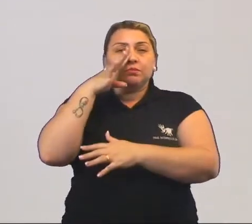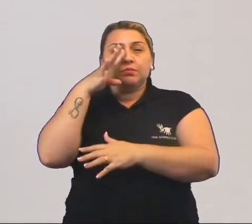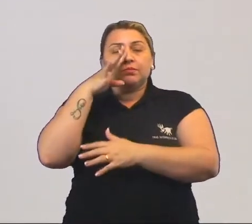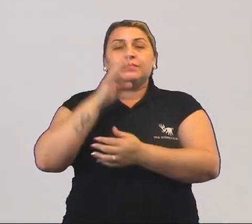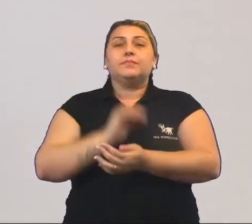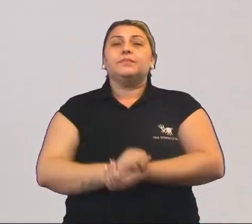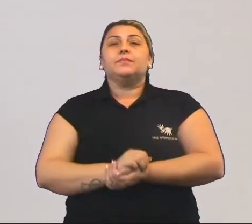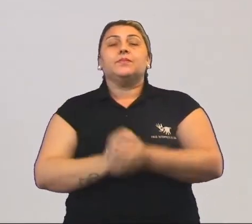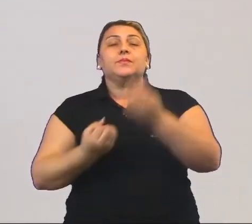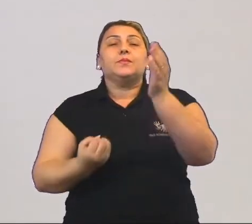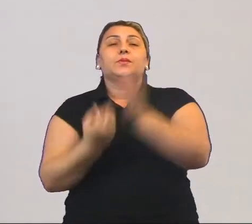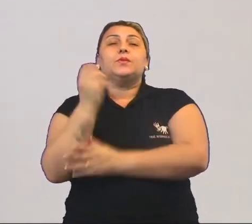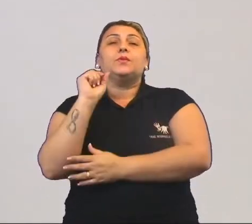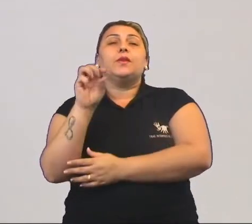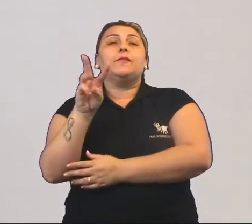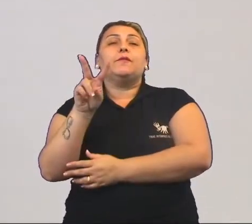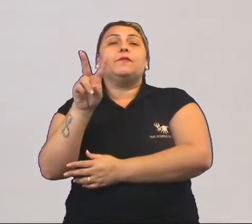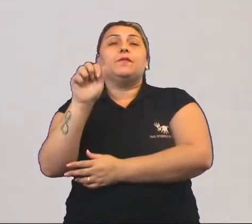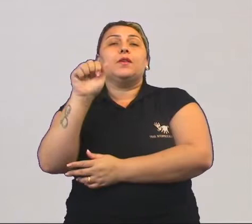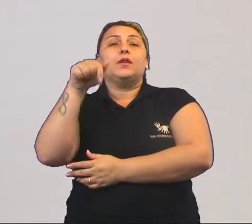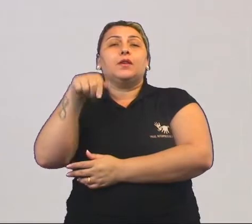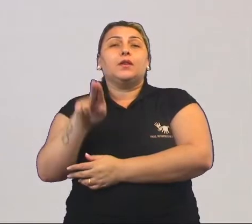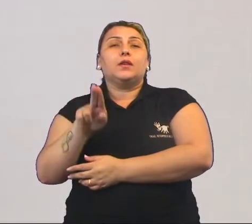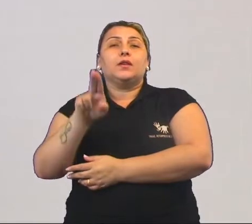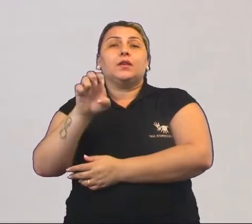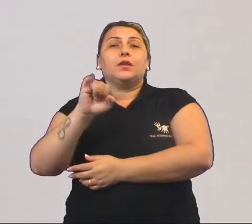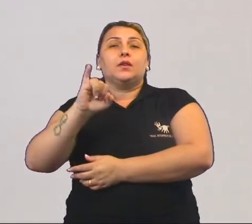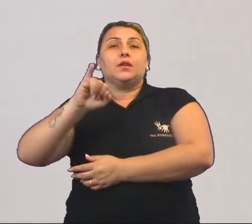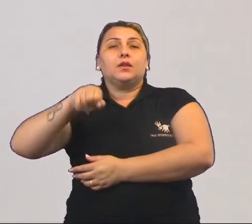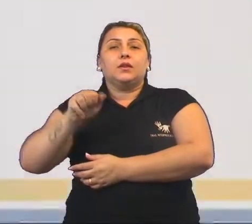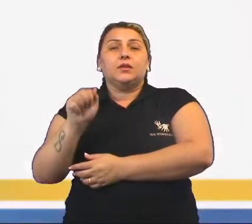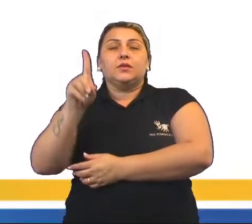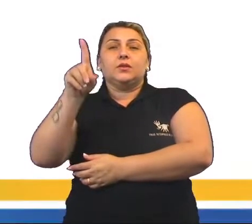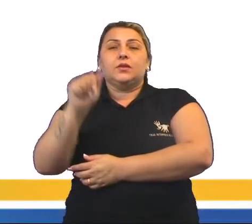assistir aquilo. E é aí que surgiu o termo vaquejada, como nós conhecemos hoje.